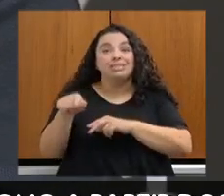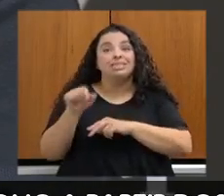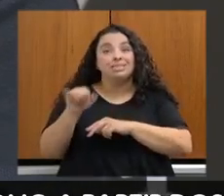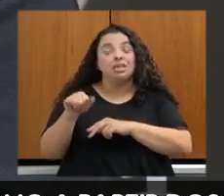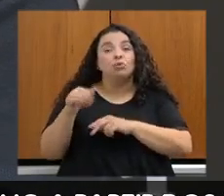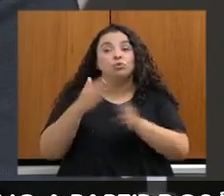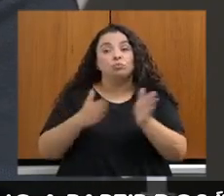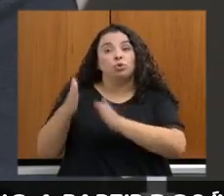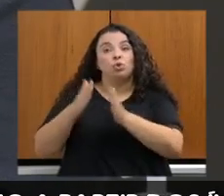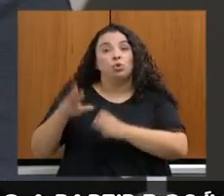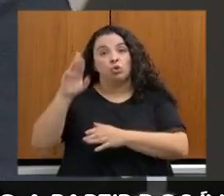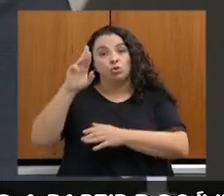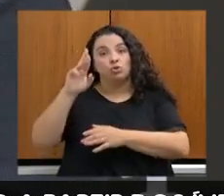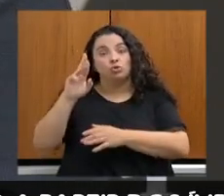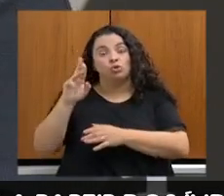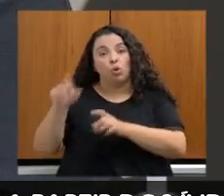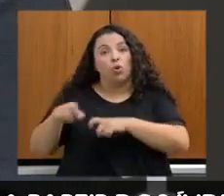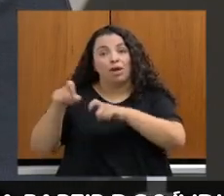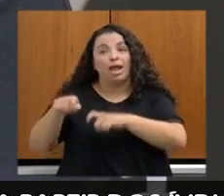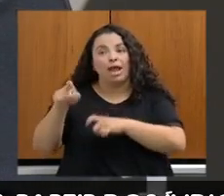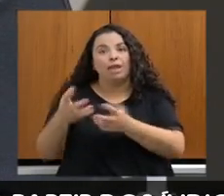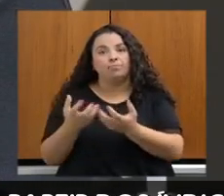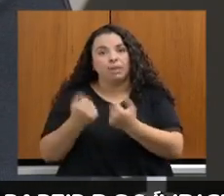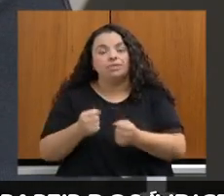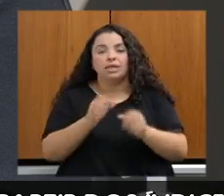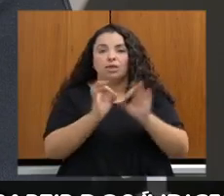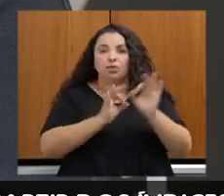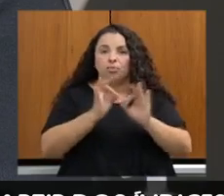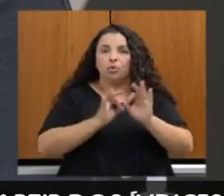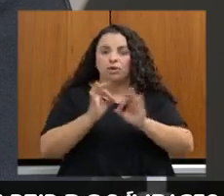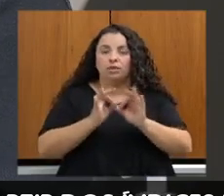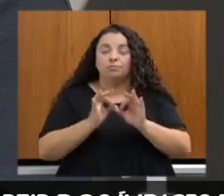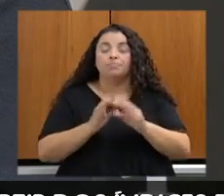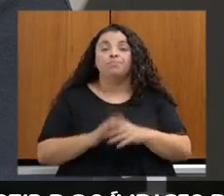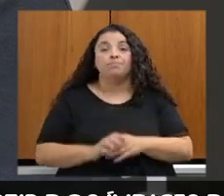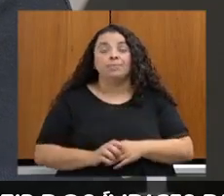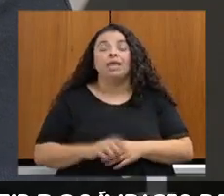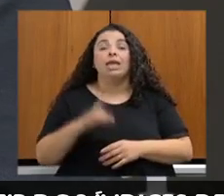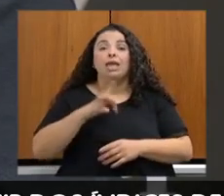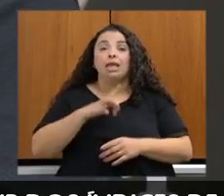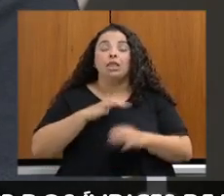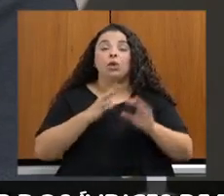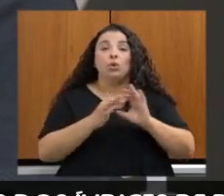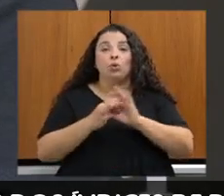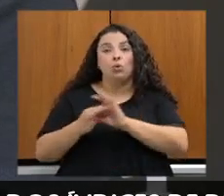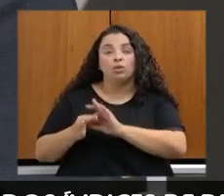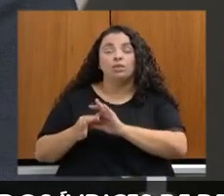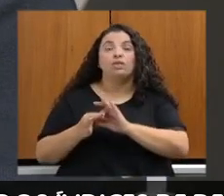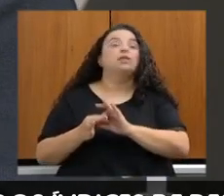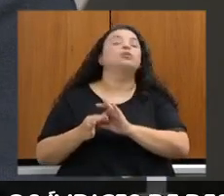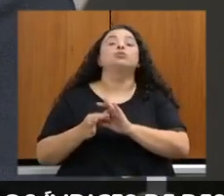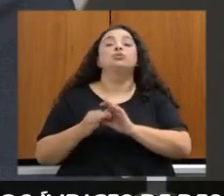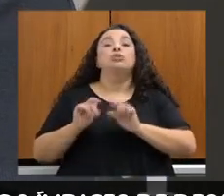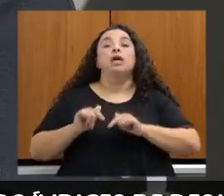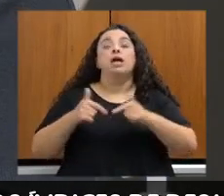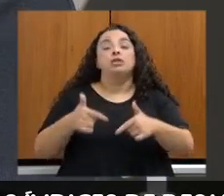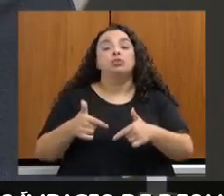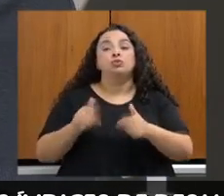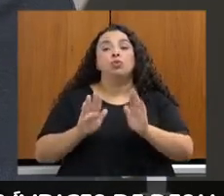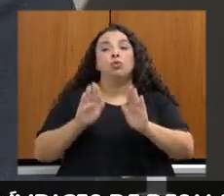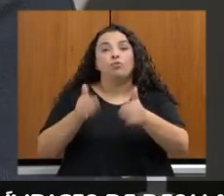Nesse contexto, gente também tem algumas iniciativas sendo conduzidas, principalmente com foco nos pequenos produtores rurais.